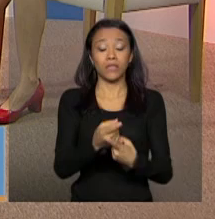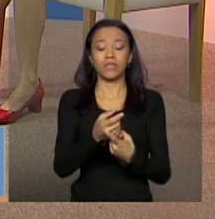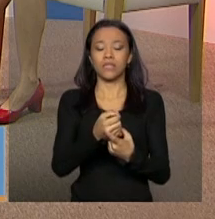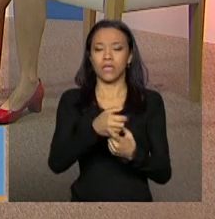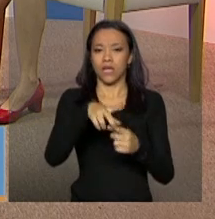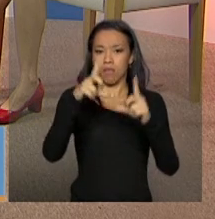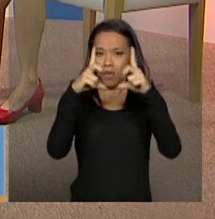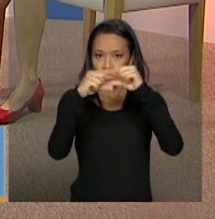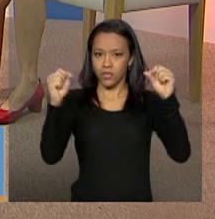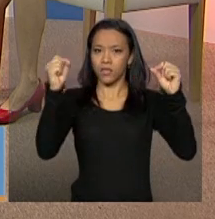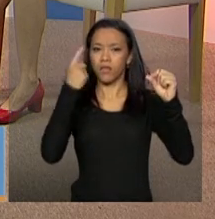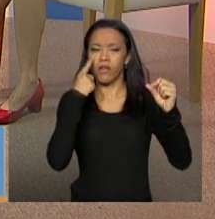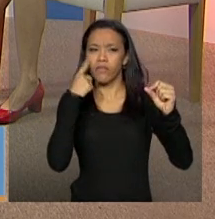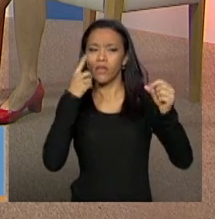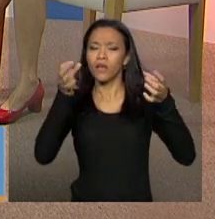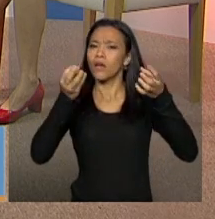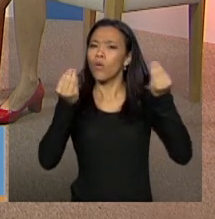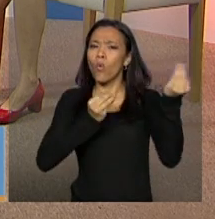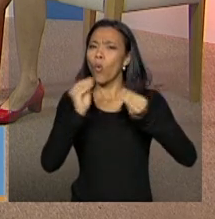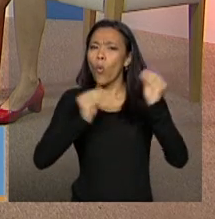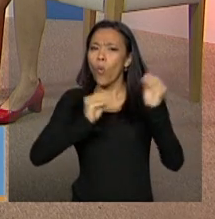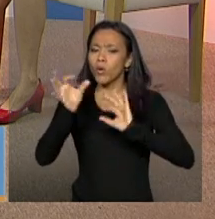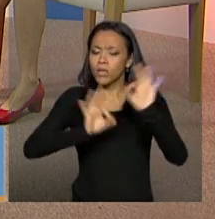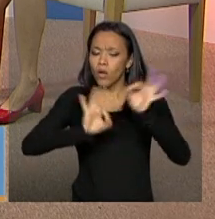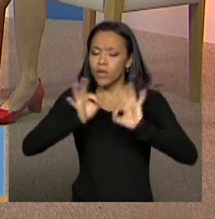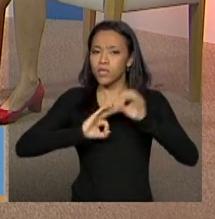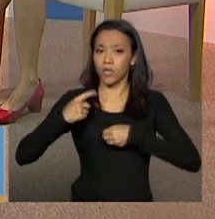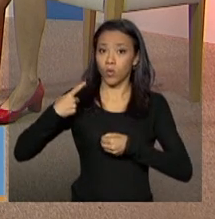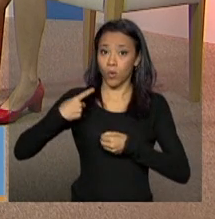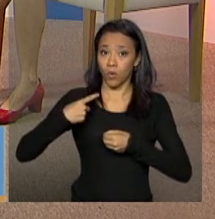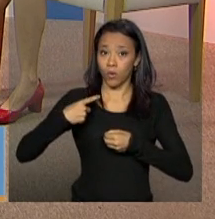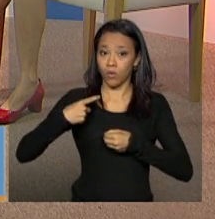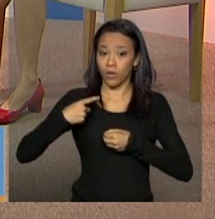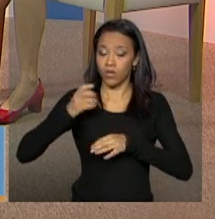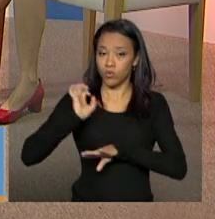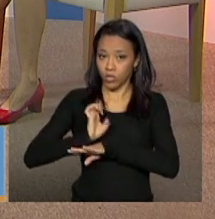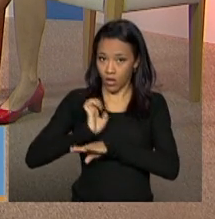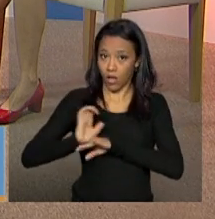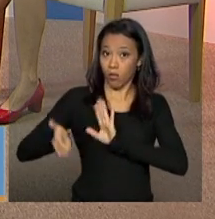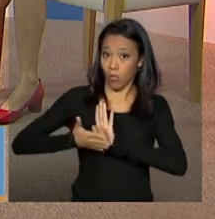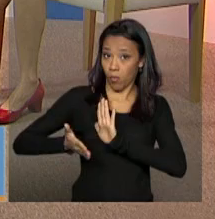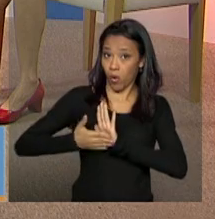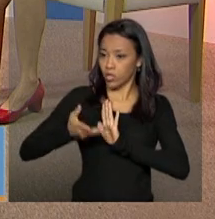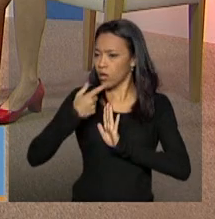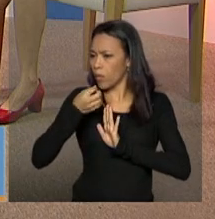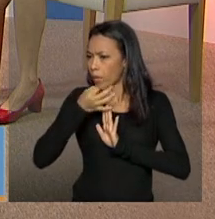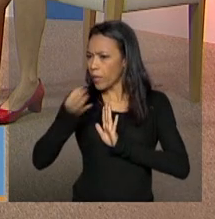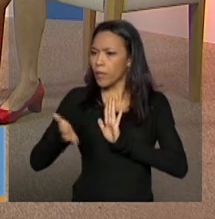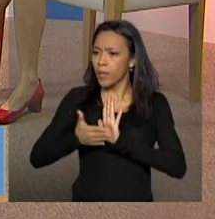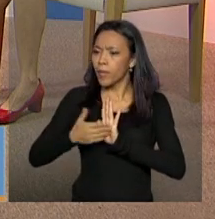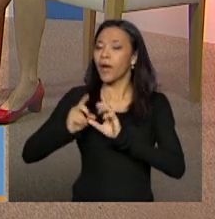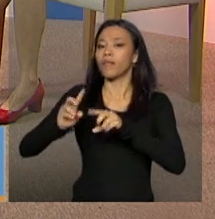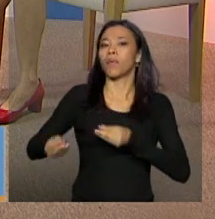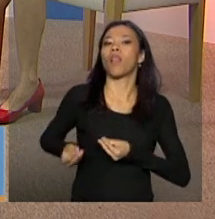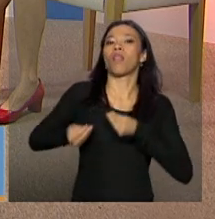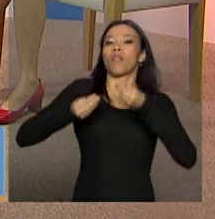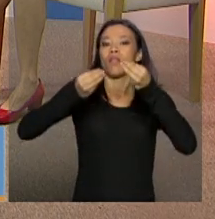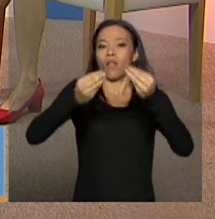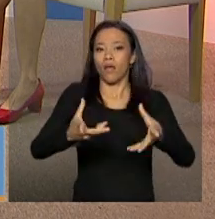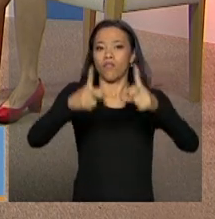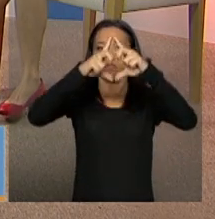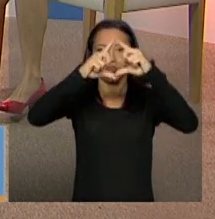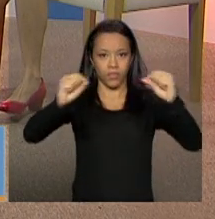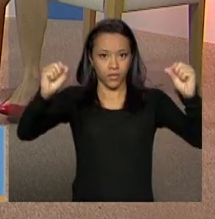forma com que a política tem sido realizada no seu município, no seu Estado, e aí, agregando informações